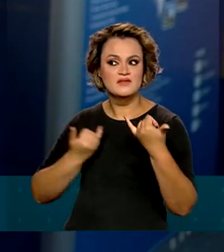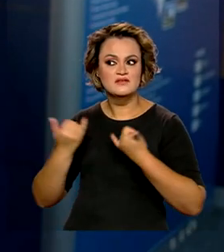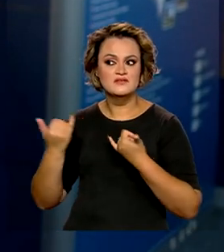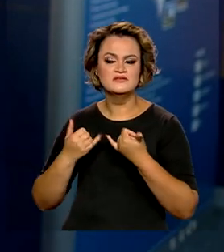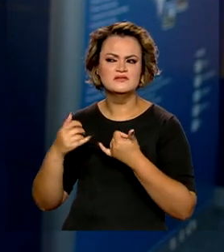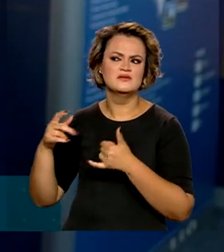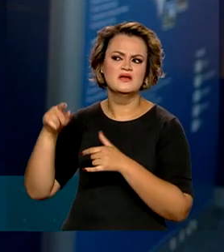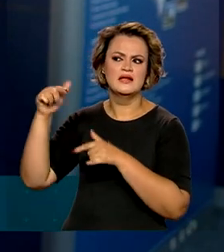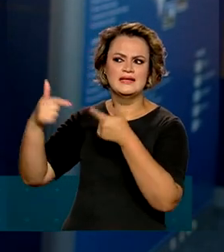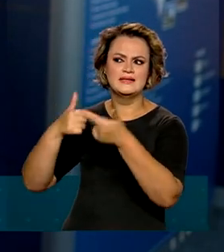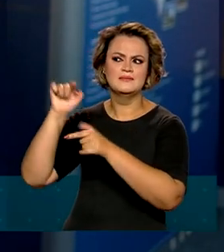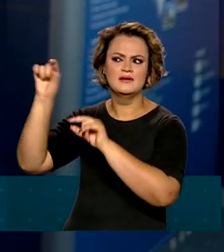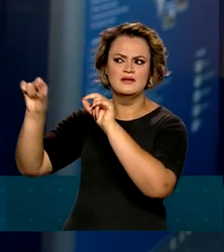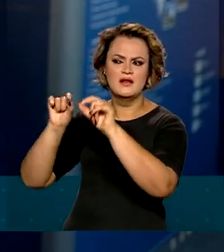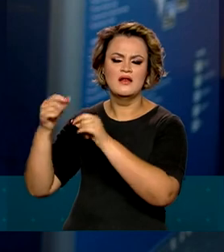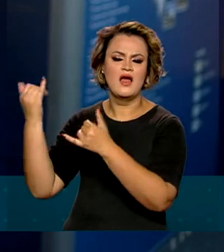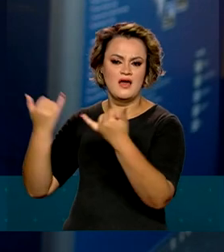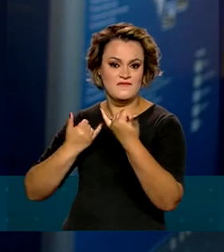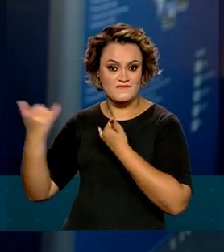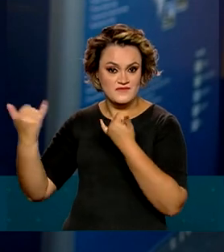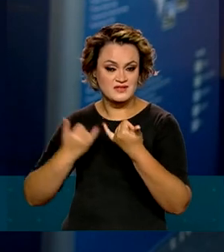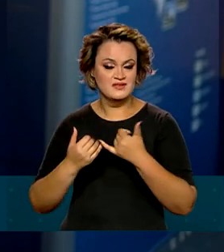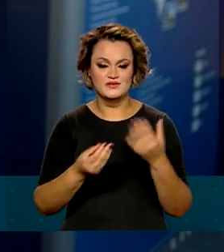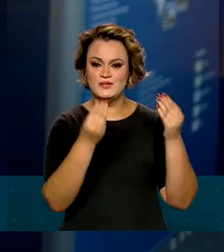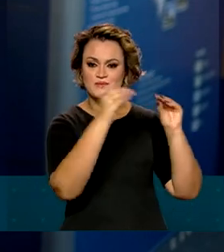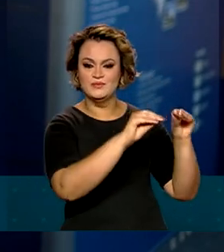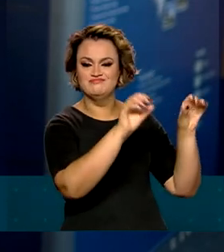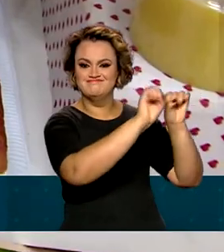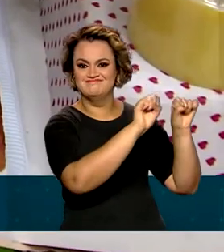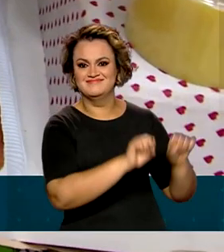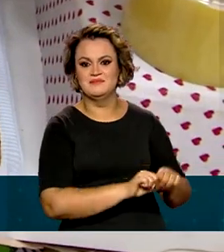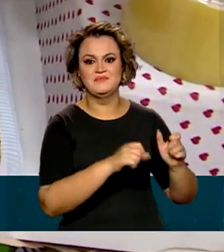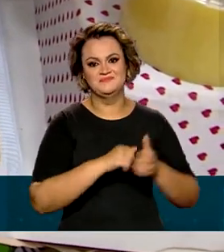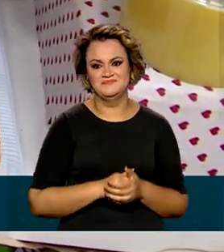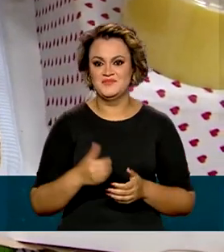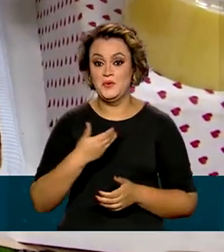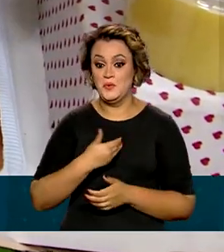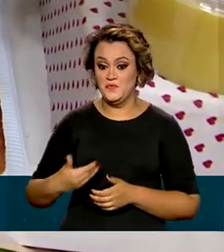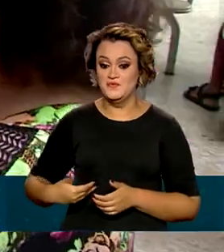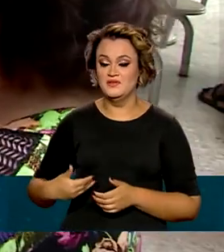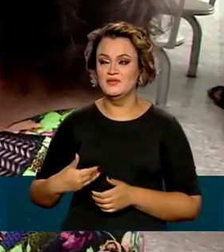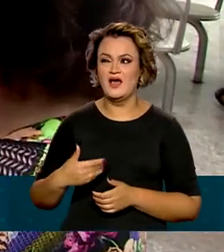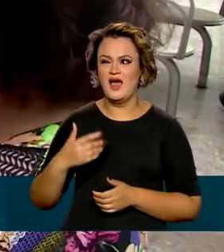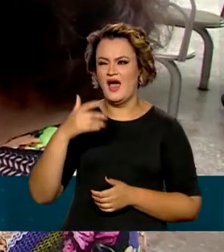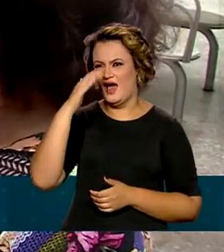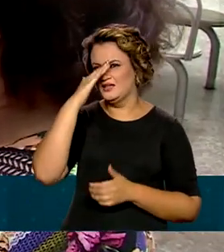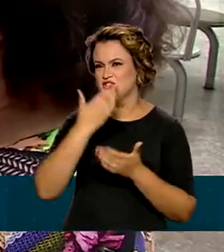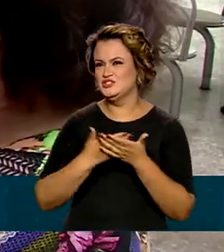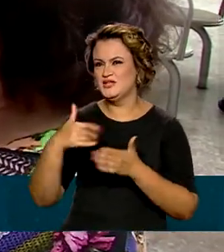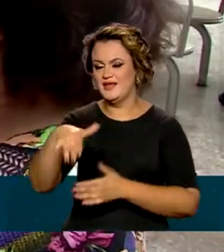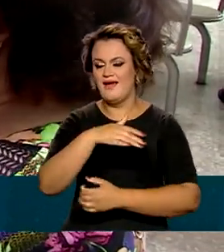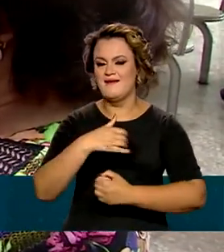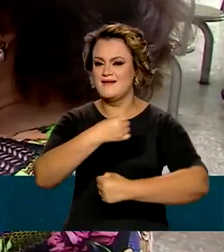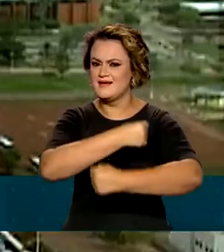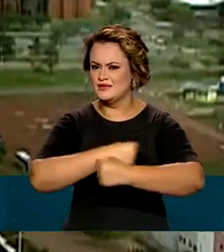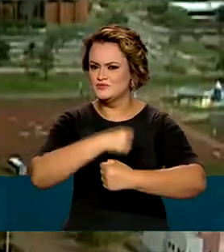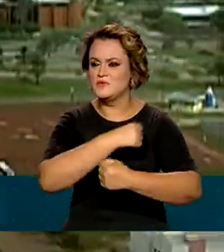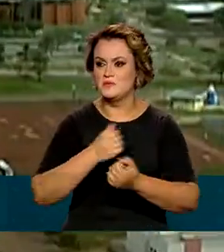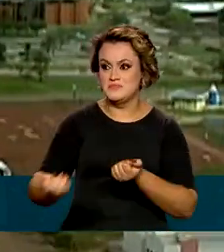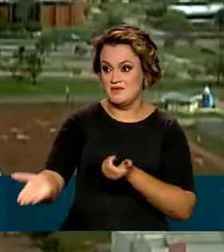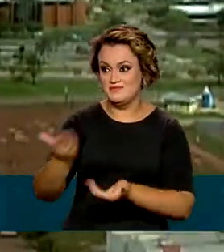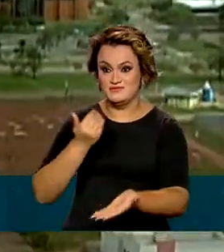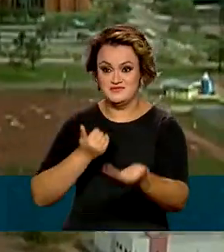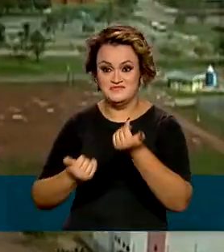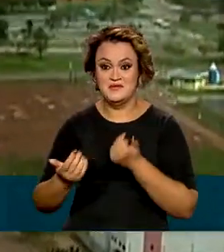por produtores e secretarias estaduais e municipais de turismo. O governo aposta no turismo gastronômico e um